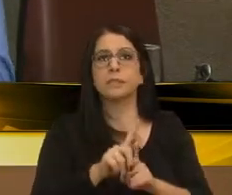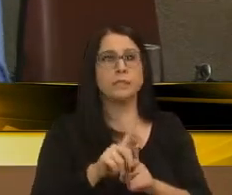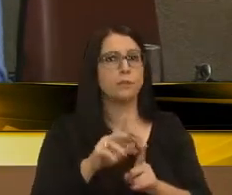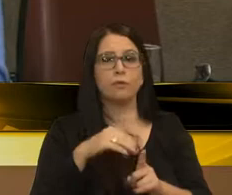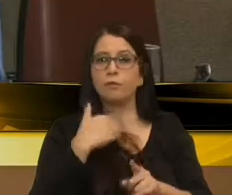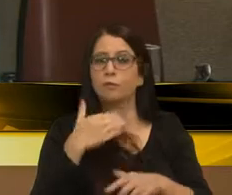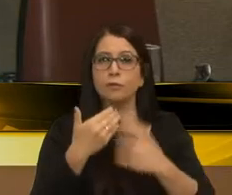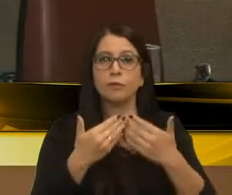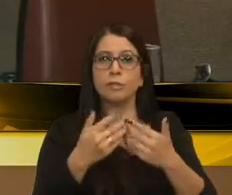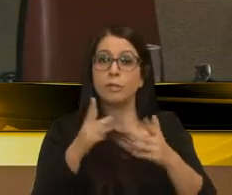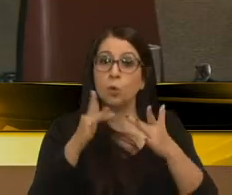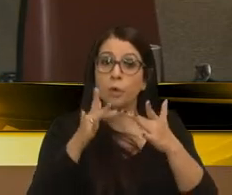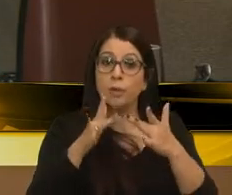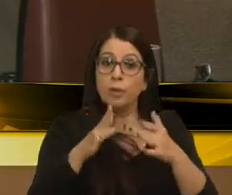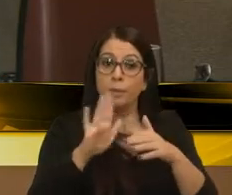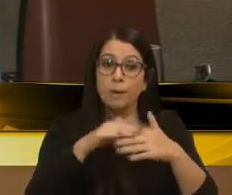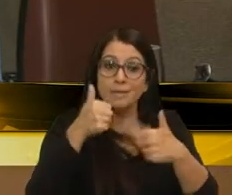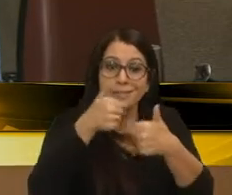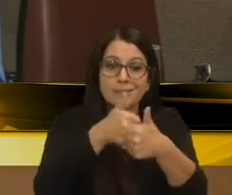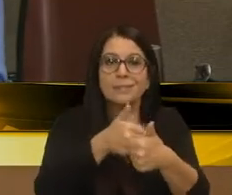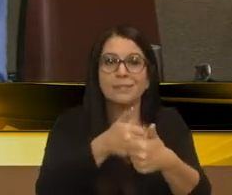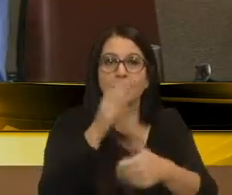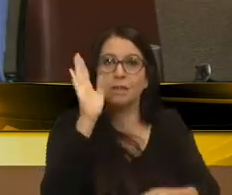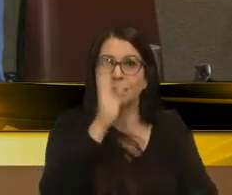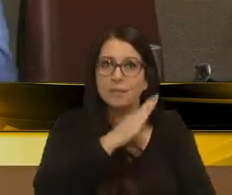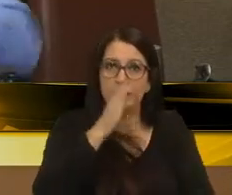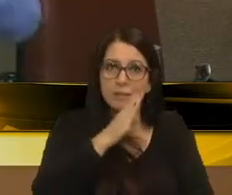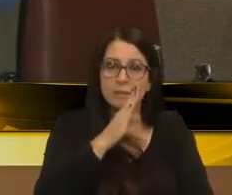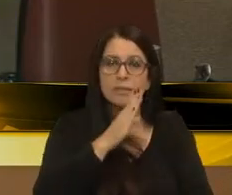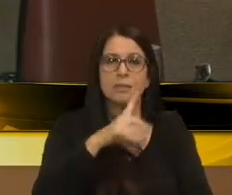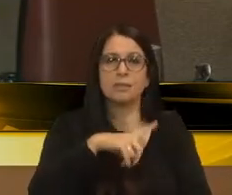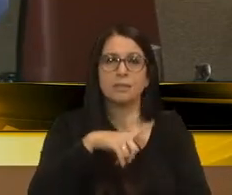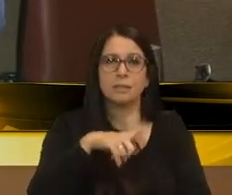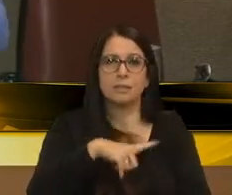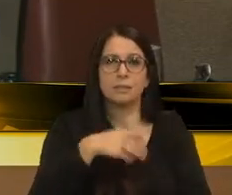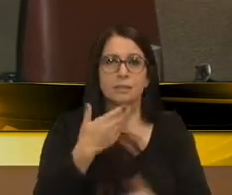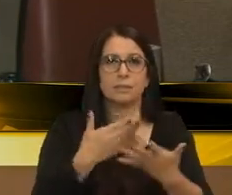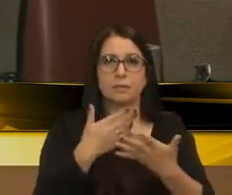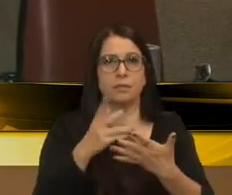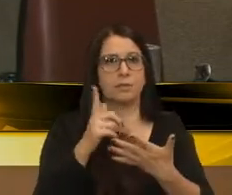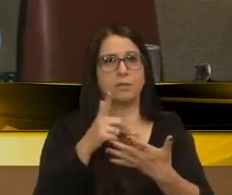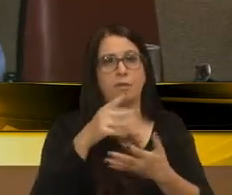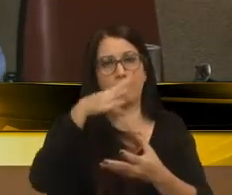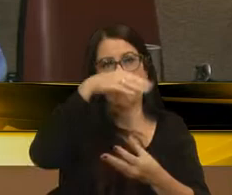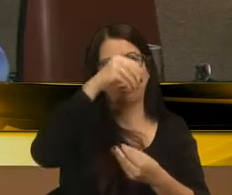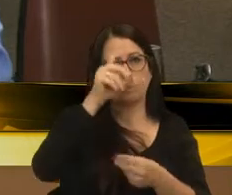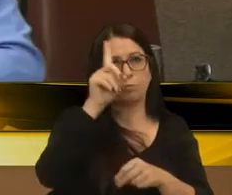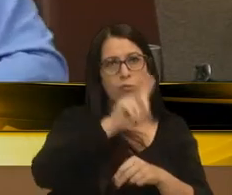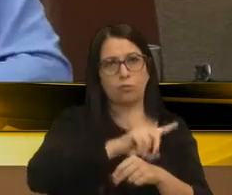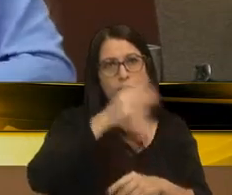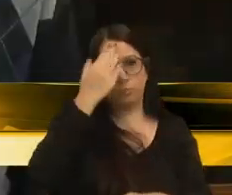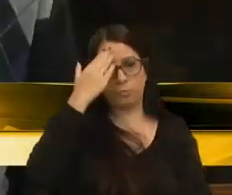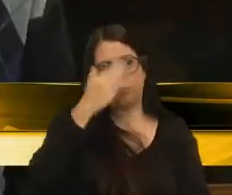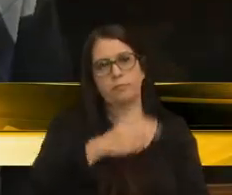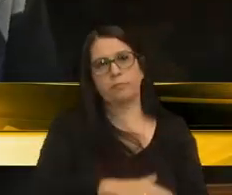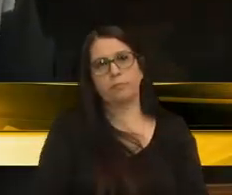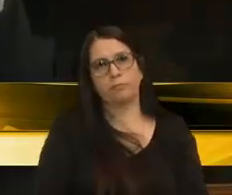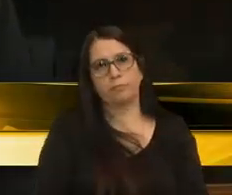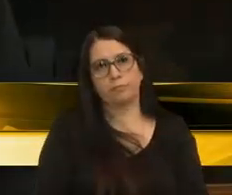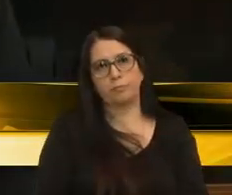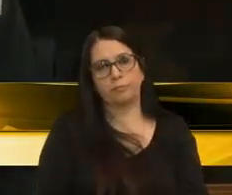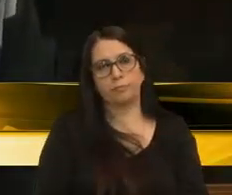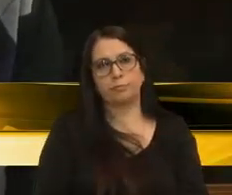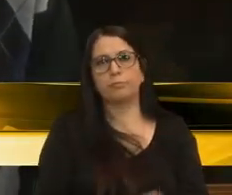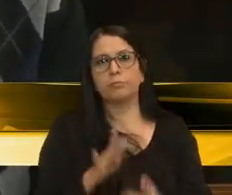funcionam, ele tem que ter um contato mais próximo, age, rápido, e que ele seja atendido, que ele não fique sem energia, nem por um dia. Obrigado, vereador. É isso, vereador, esse